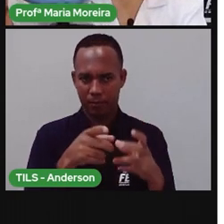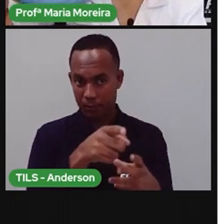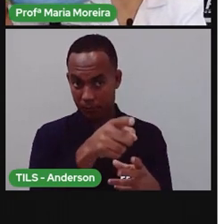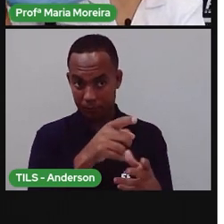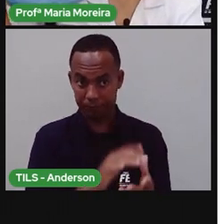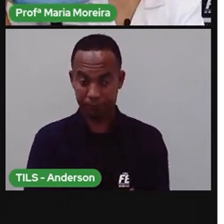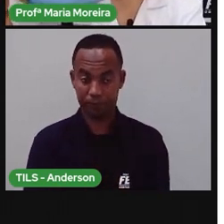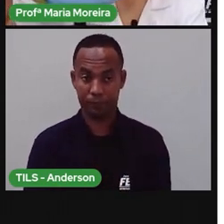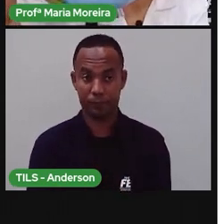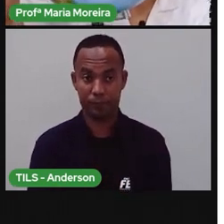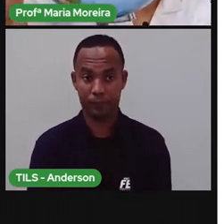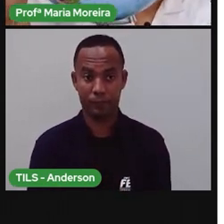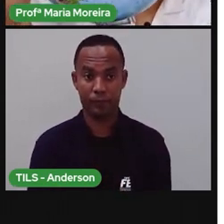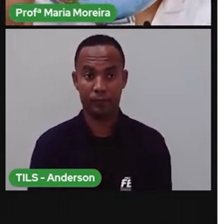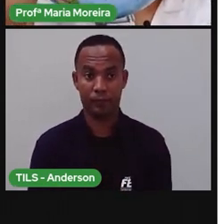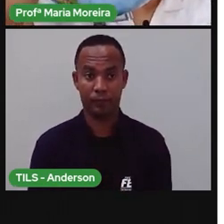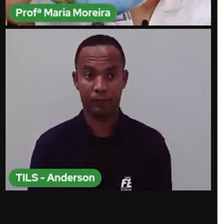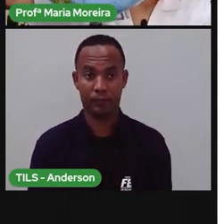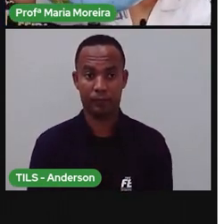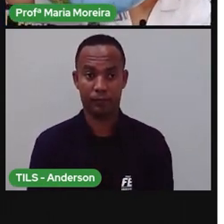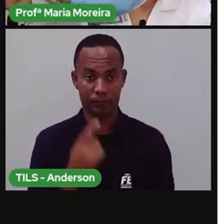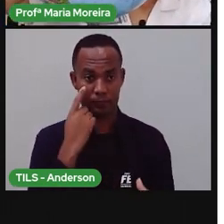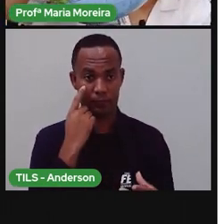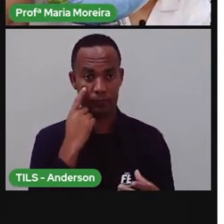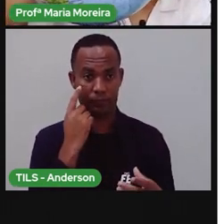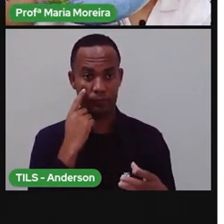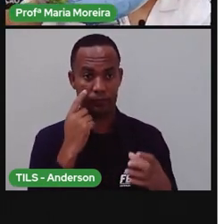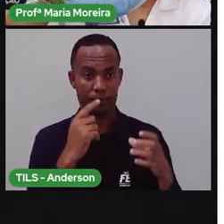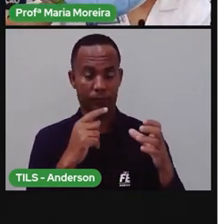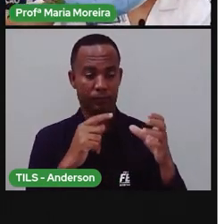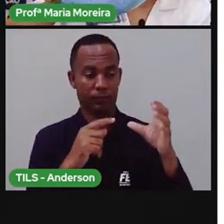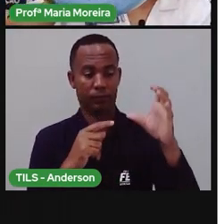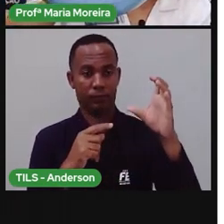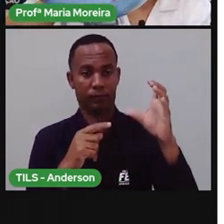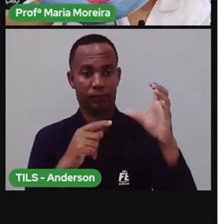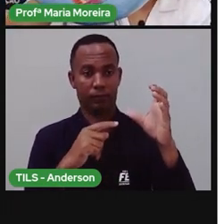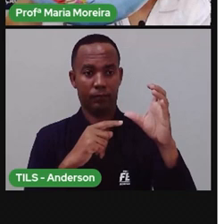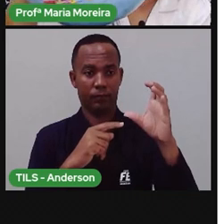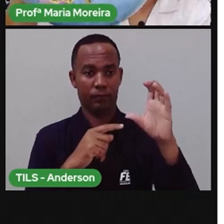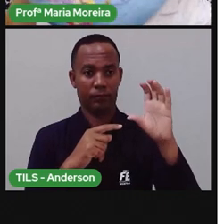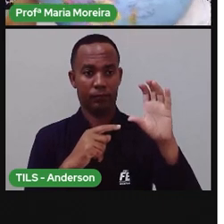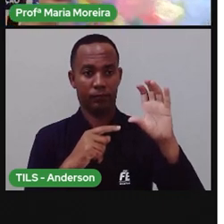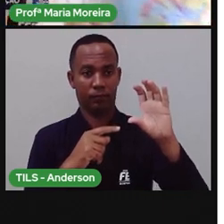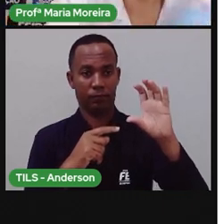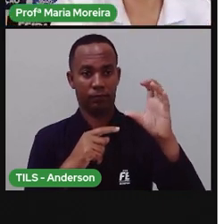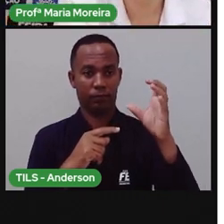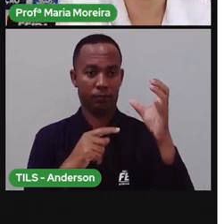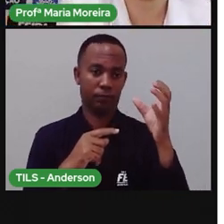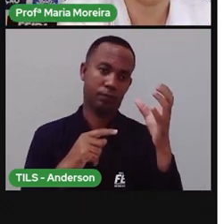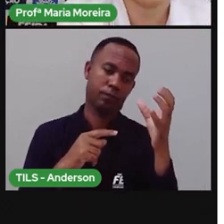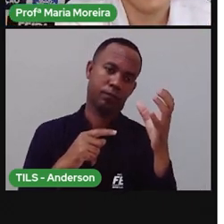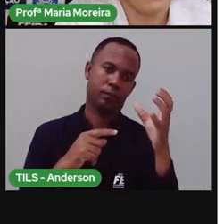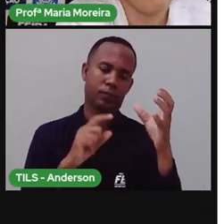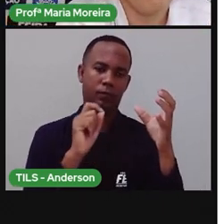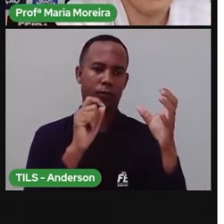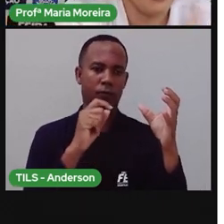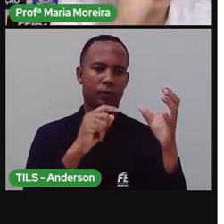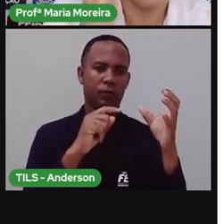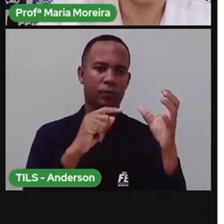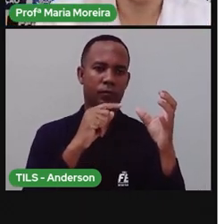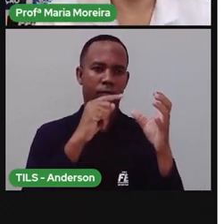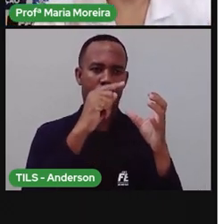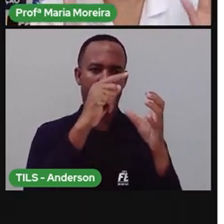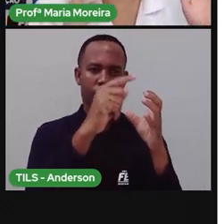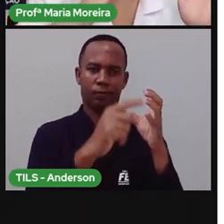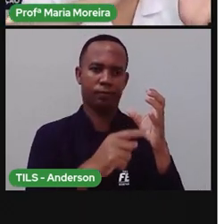tá? Que é para eu pegar ela o tempo todo essa... E que ela está o quê? Inclinada. Que ela está meio que tortinha. Porque a Terra, ela não fica